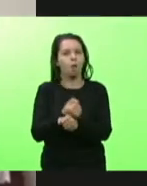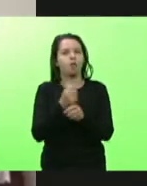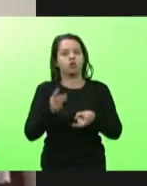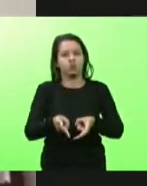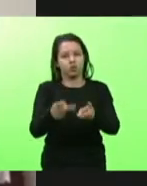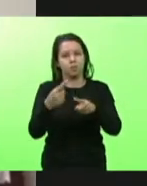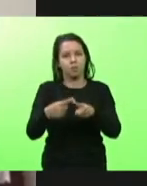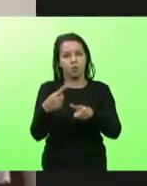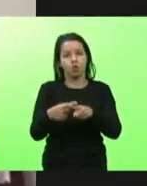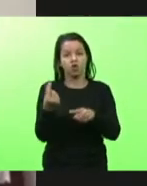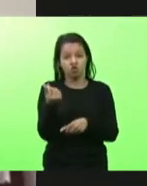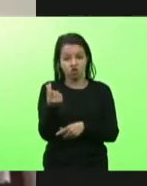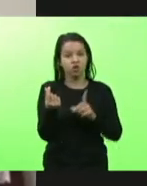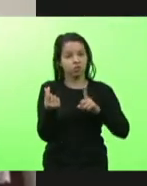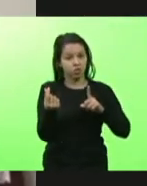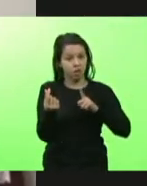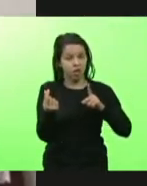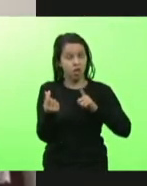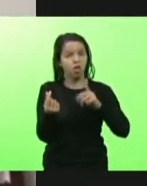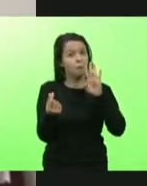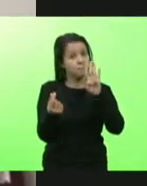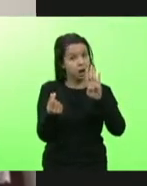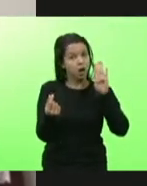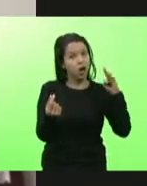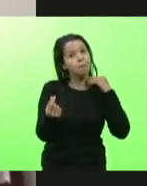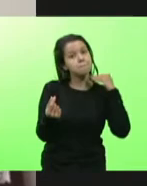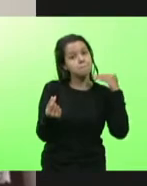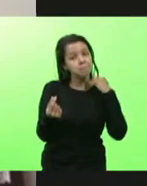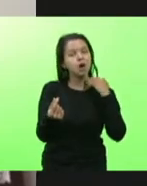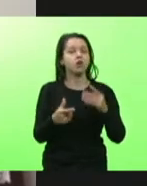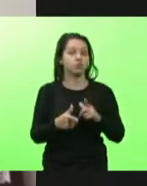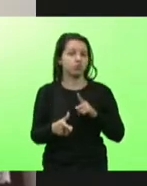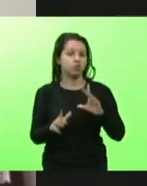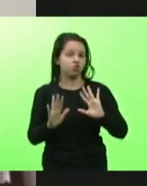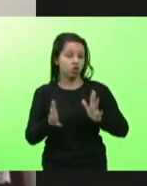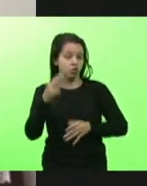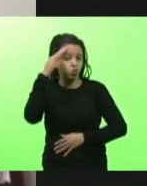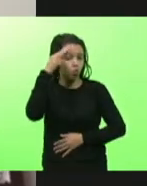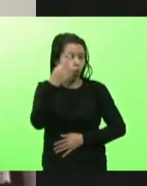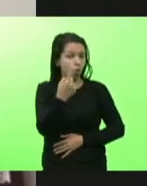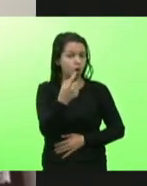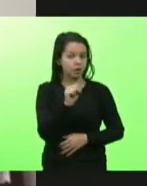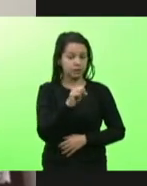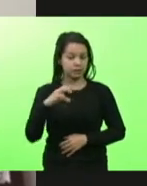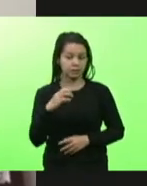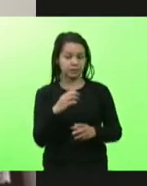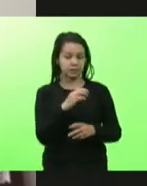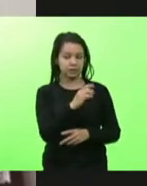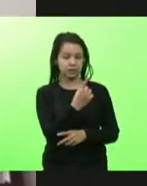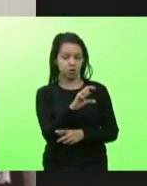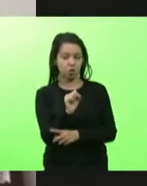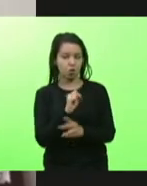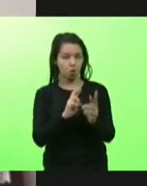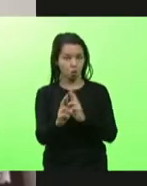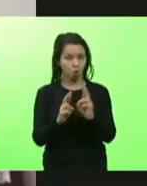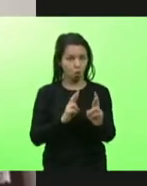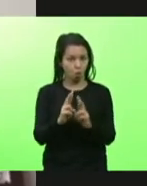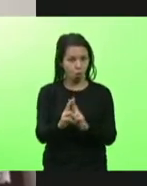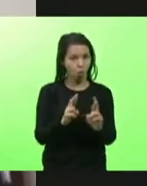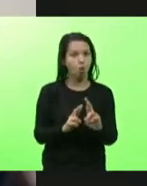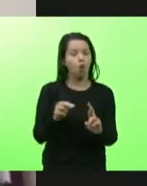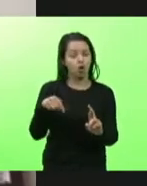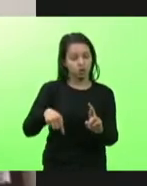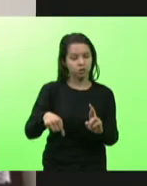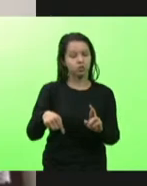pelo Banco do Brasil. Um grande sonho do desenvolvimento aqui da nossa região é a-108, uma pauta de meu mandato aqui para Blumenau.